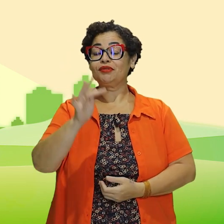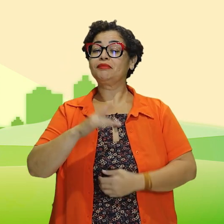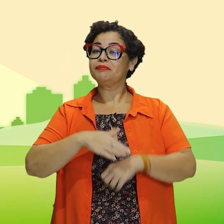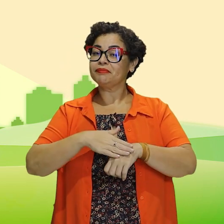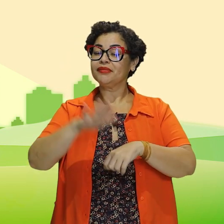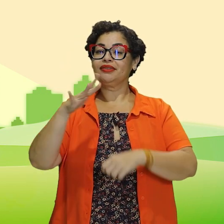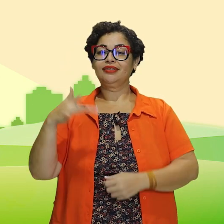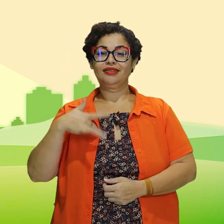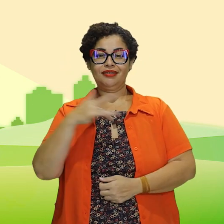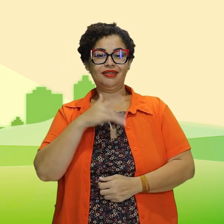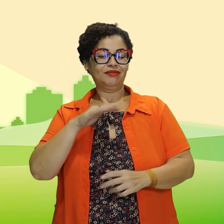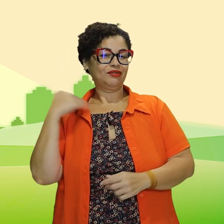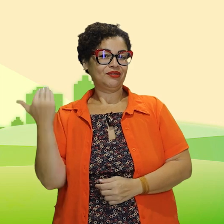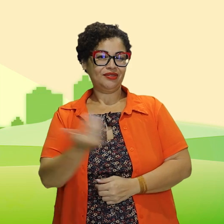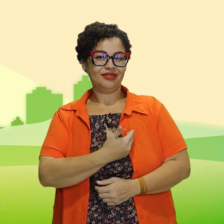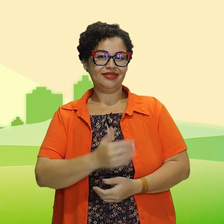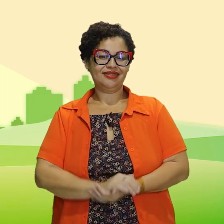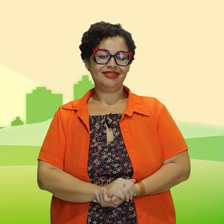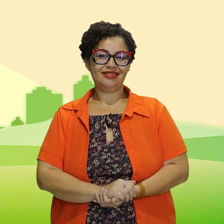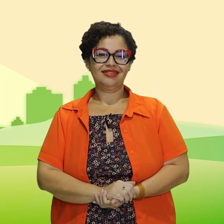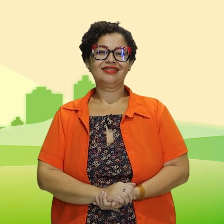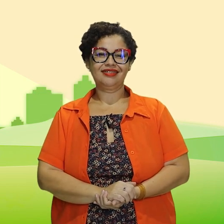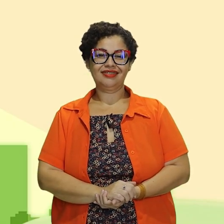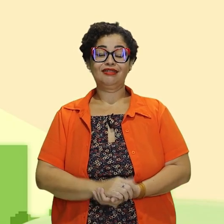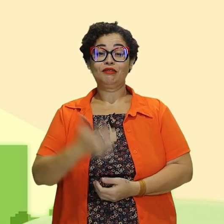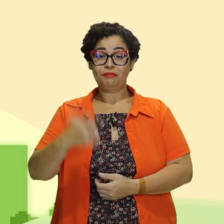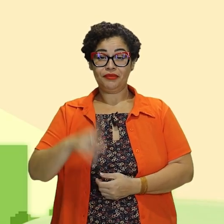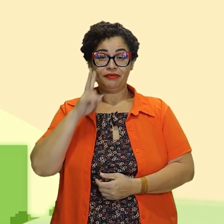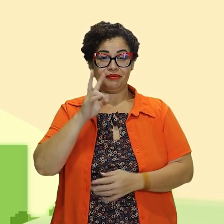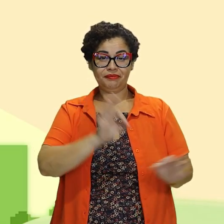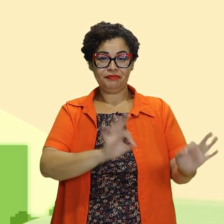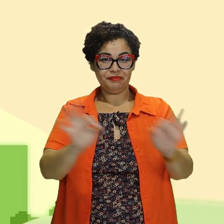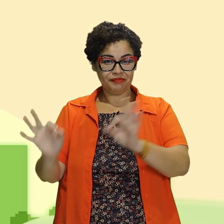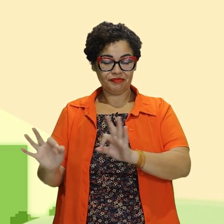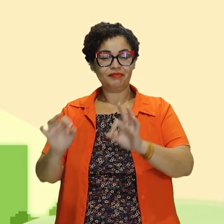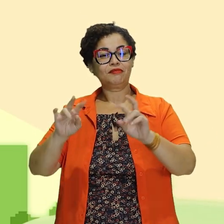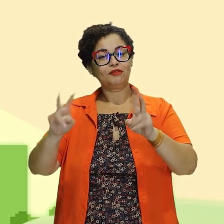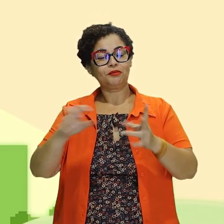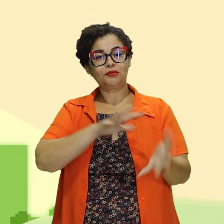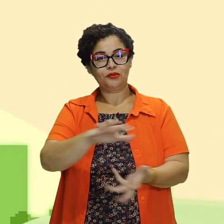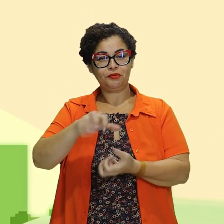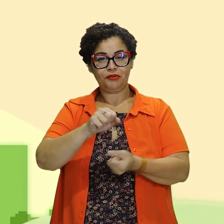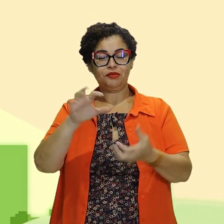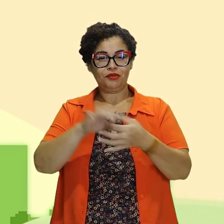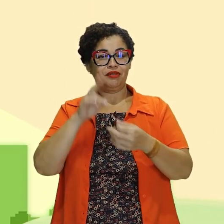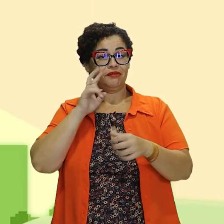futuro mais saudável para todos nós. Para mais episódios de Sustentabilidade em Conexão, acesse